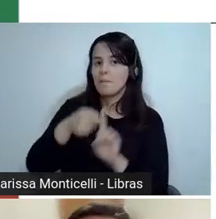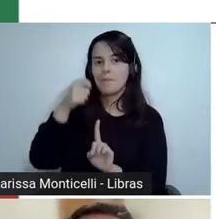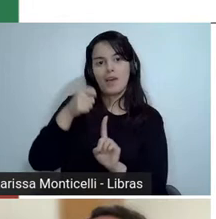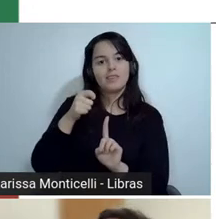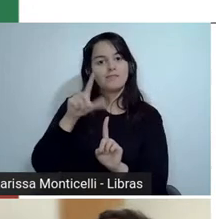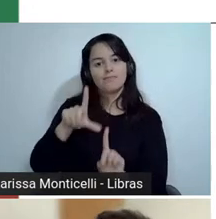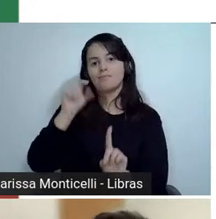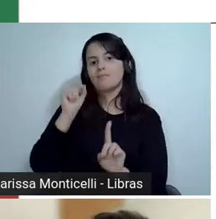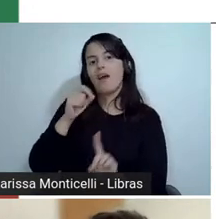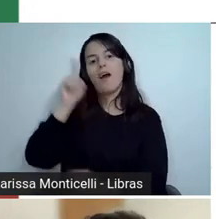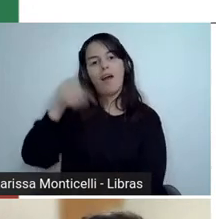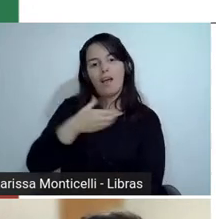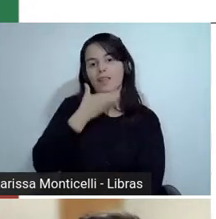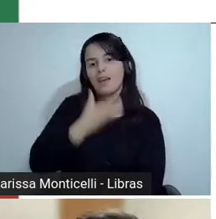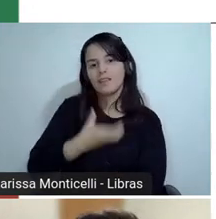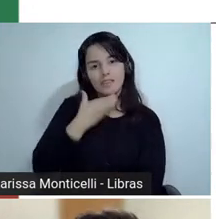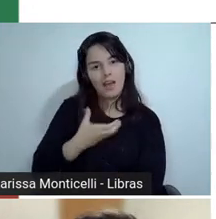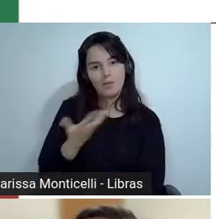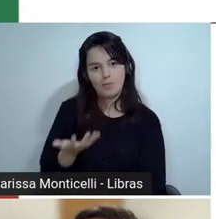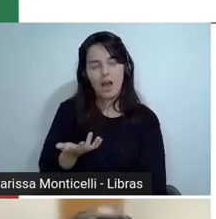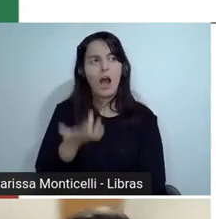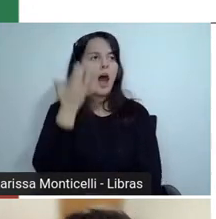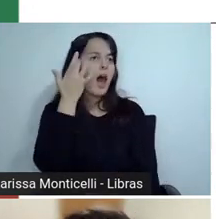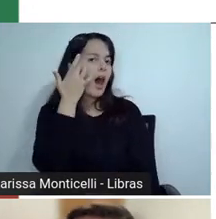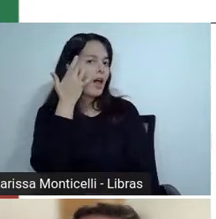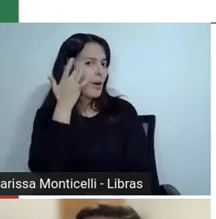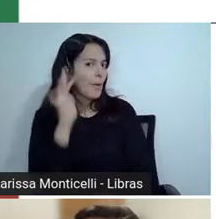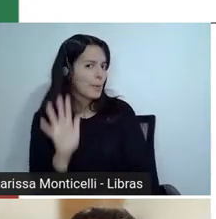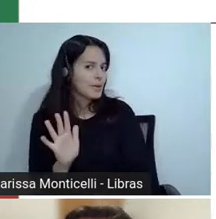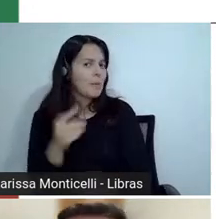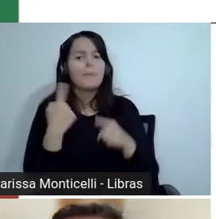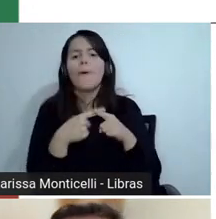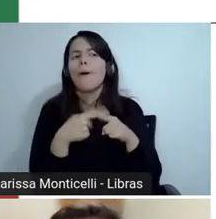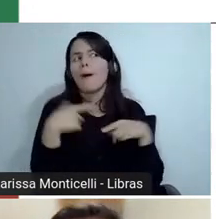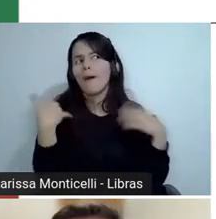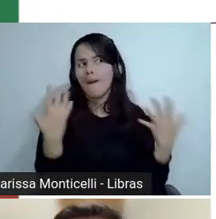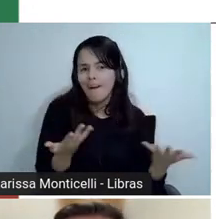Não sei porquê, Fernanda, tu gosta de Natal, eu imagino.